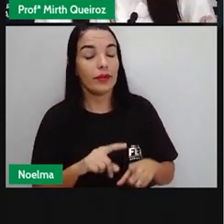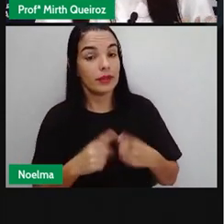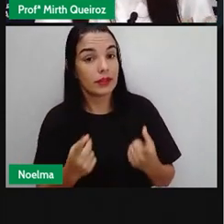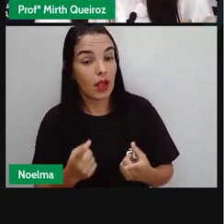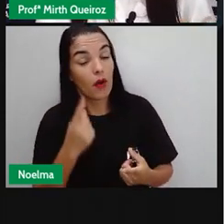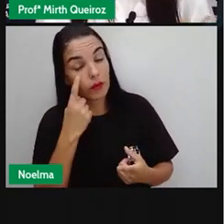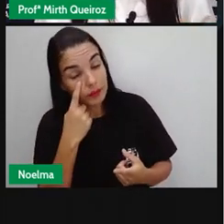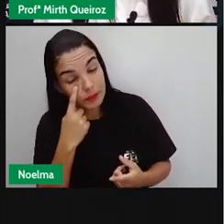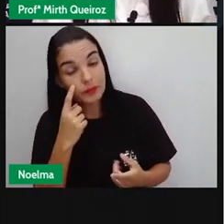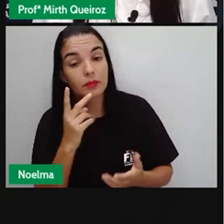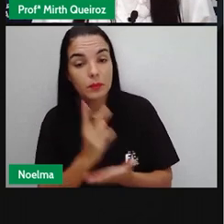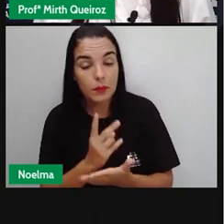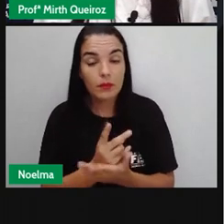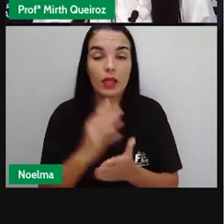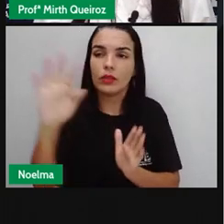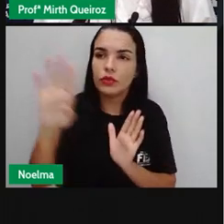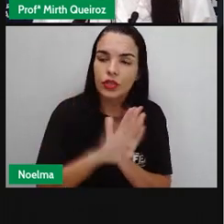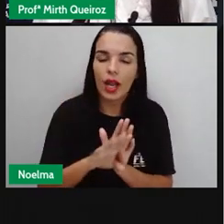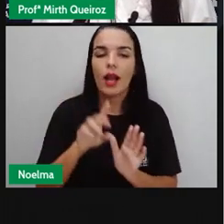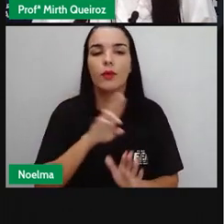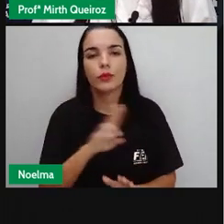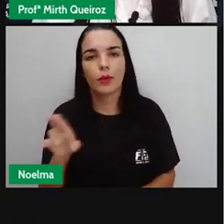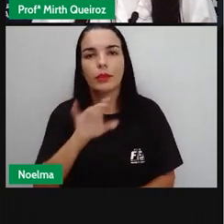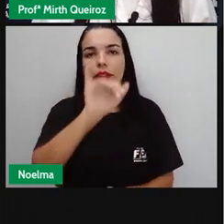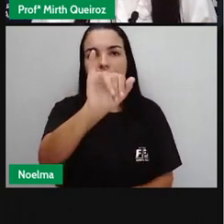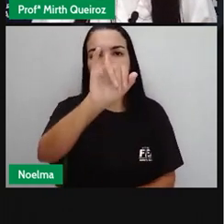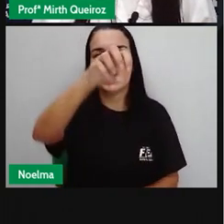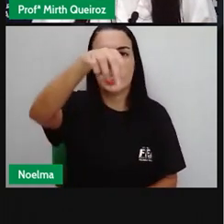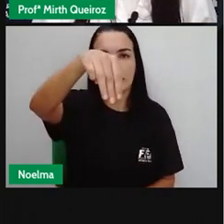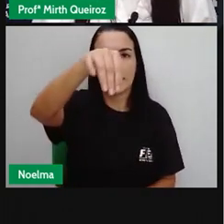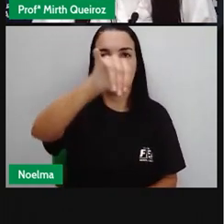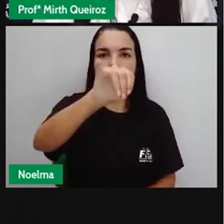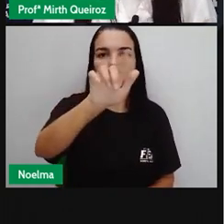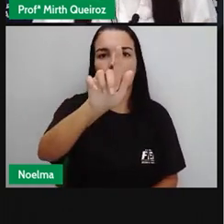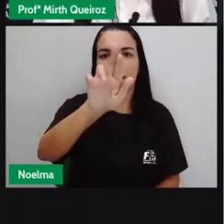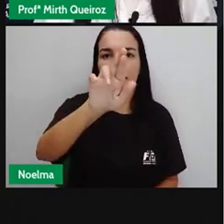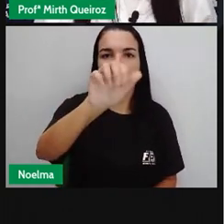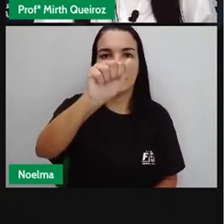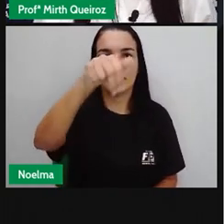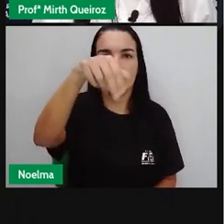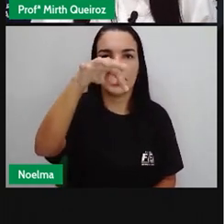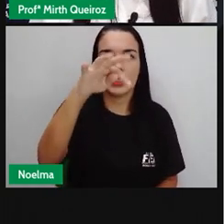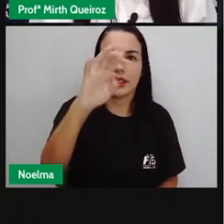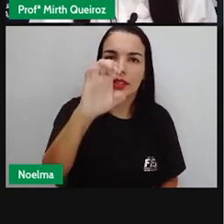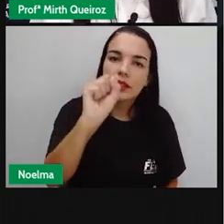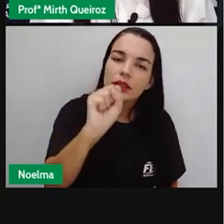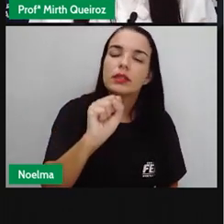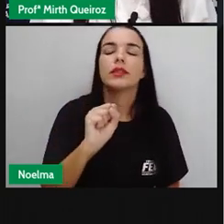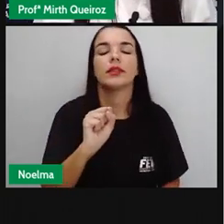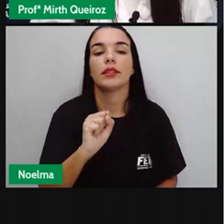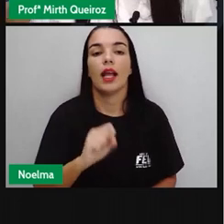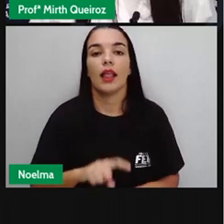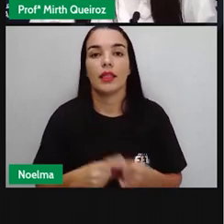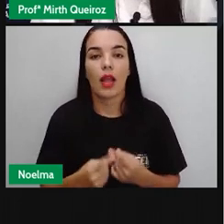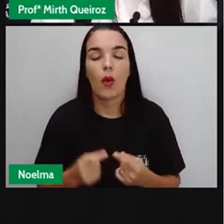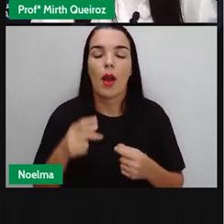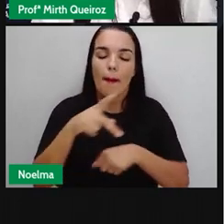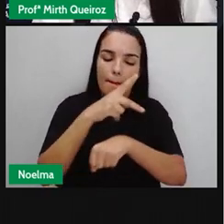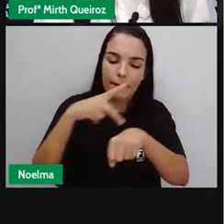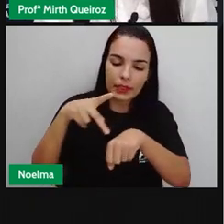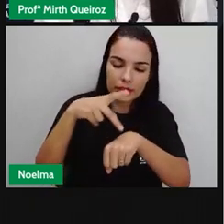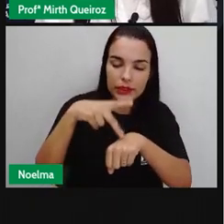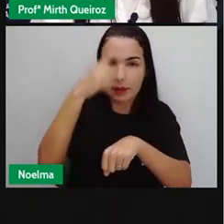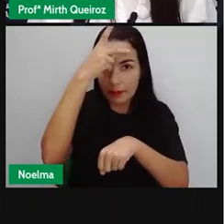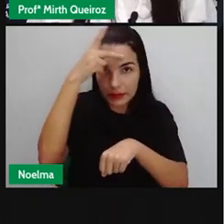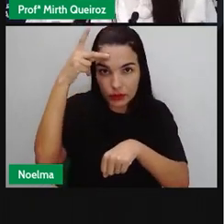gente vai ver no decorrer da aula, que muitas vezes eles vinham para o Brasil à procura de emprego. Certo, gente? Como teve também